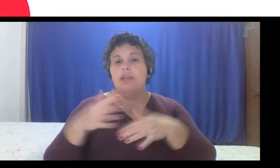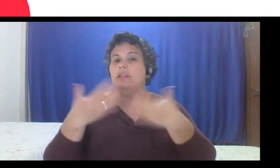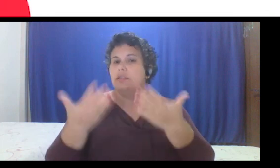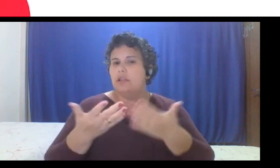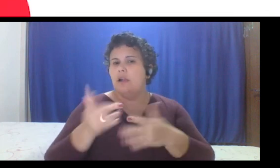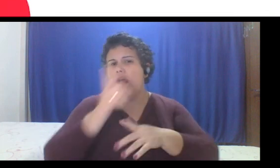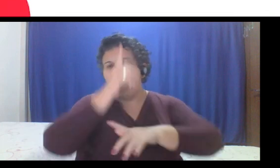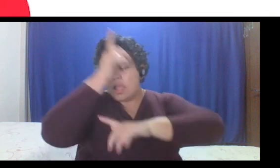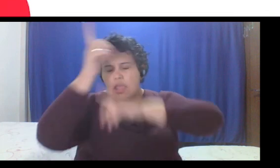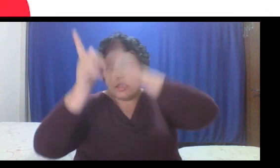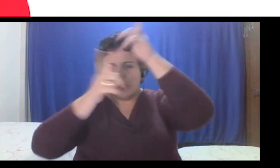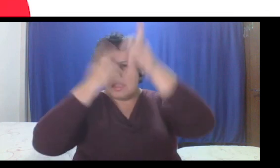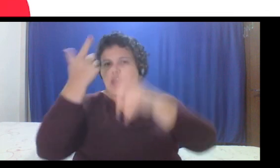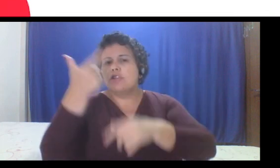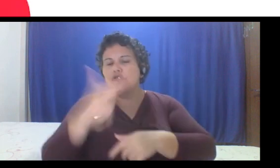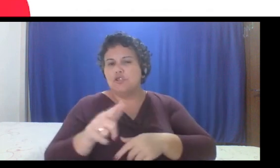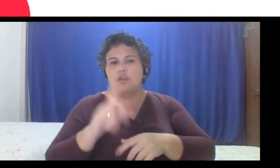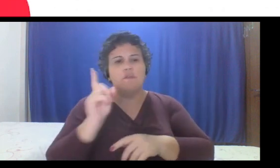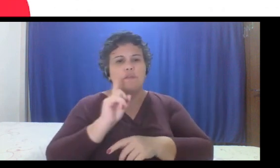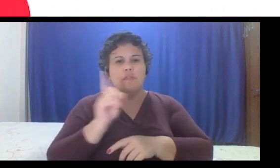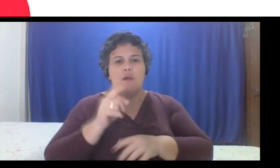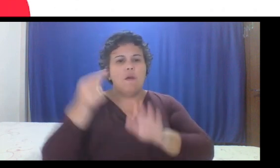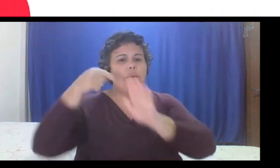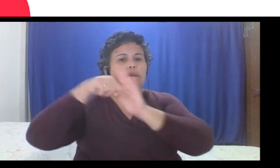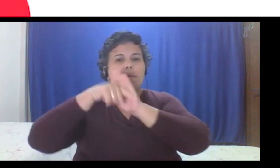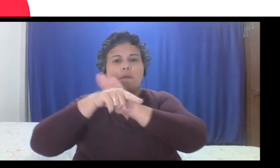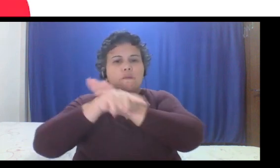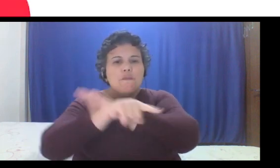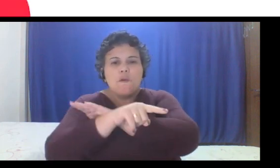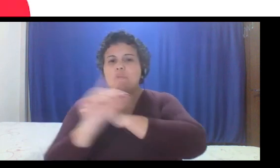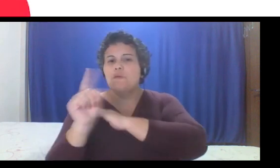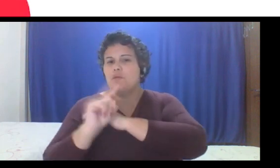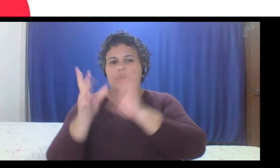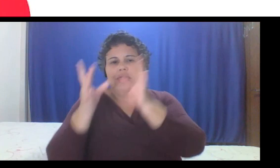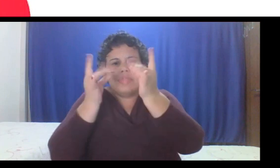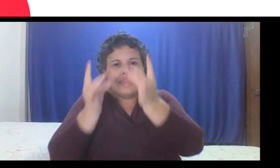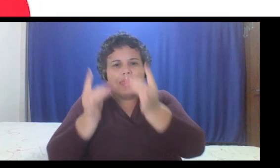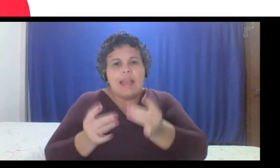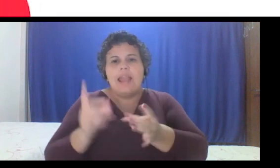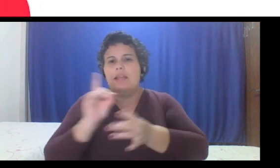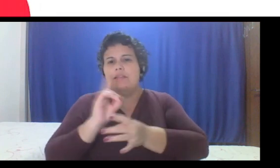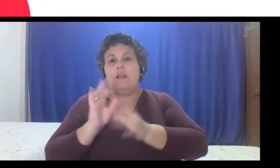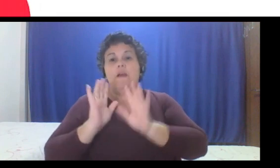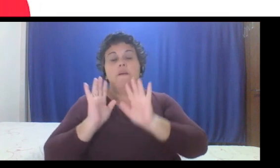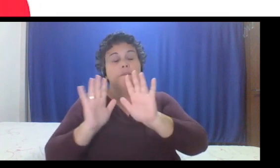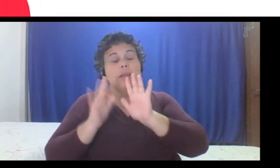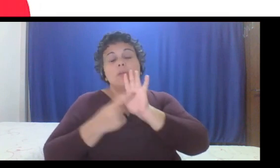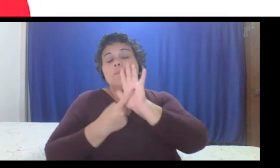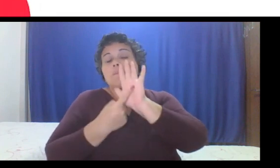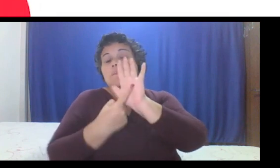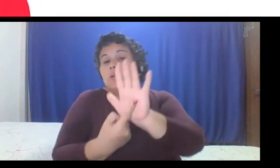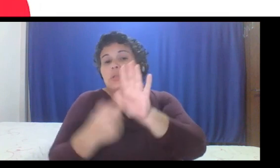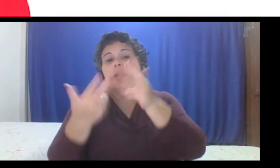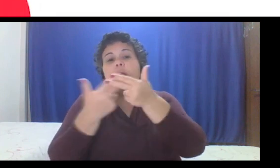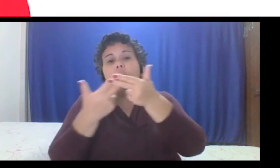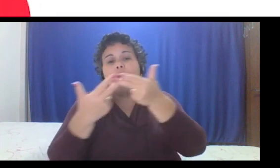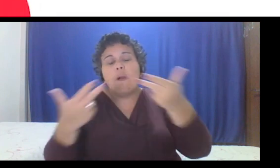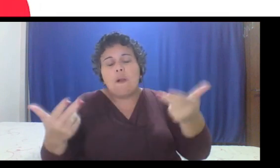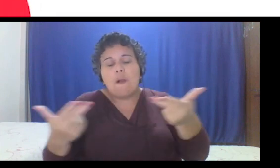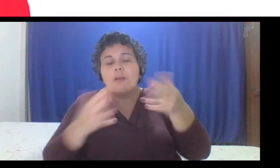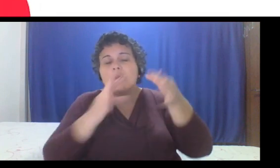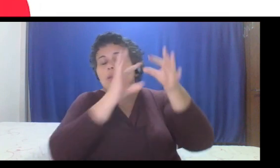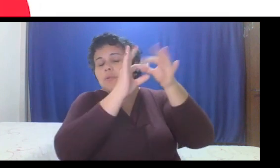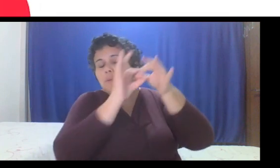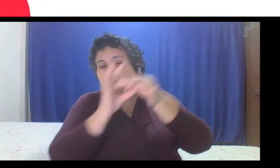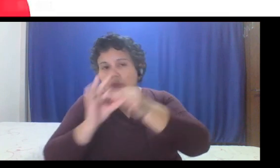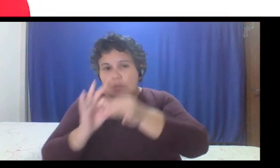aprofundar muito, mas mostrar e dar algumas dicas de caminhos que, independente do contexto, é